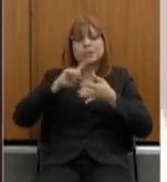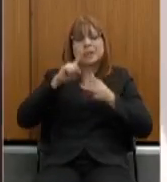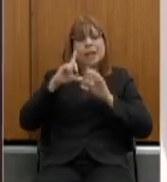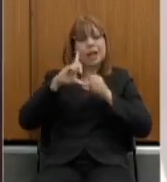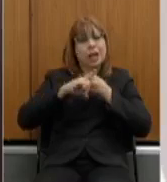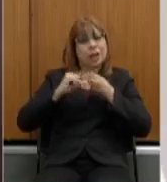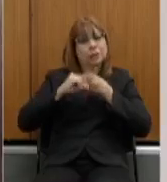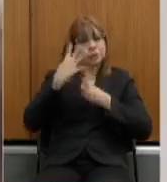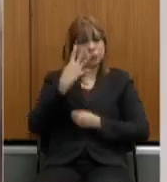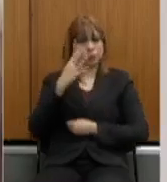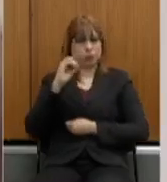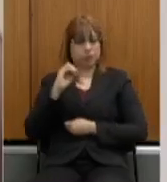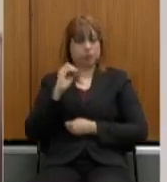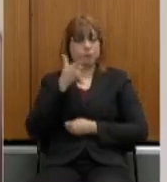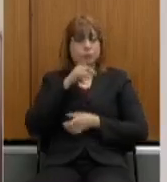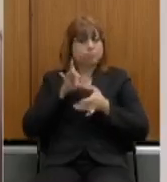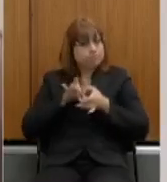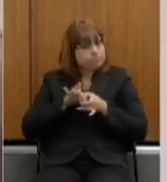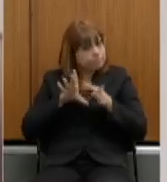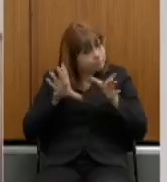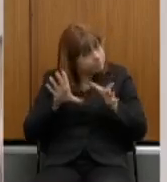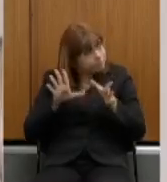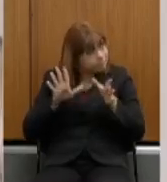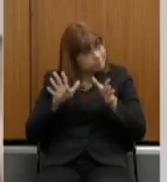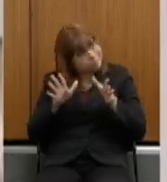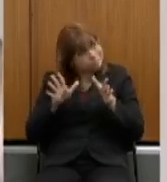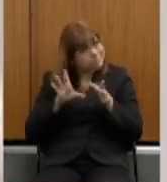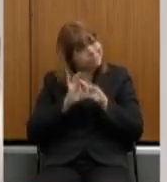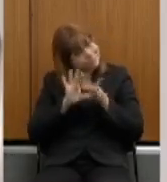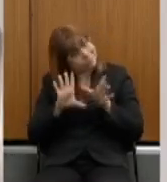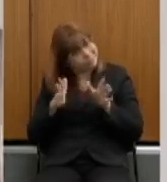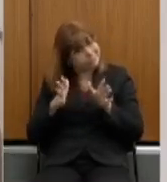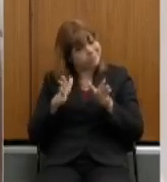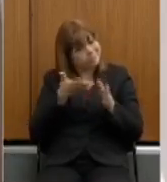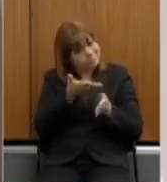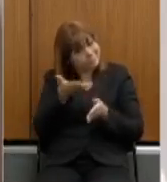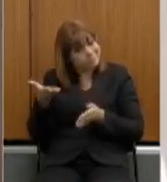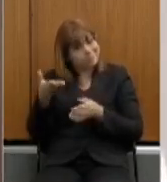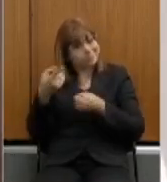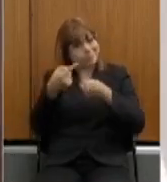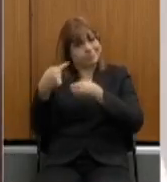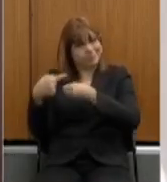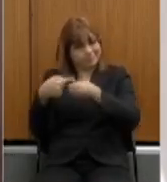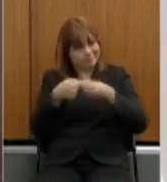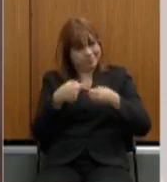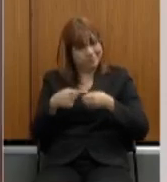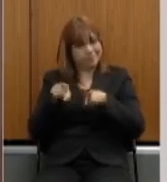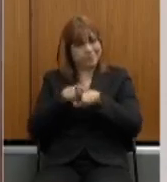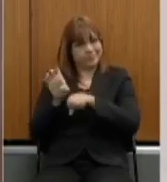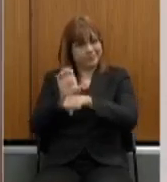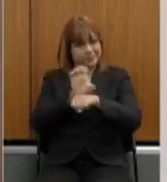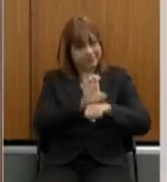vamos dizer assim, entre aspas, para liberar estados e municípios a fazerem sua própria legislação.